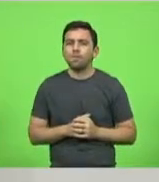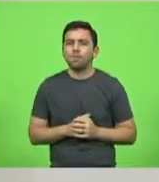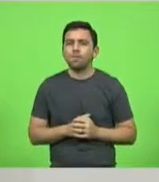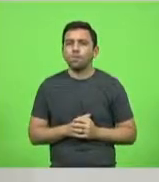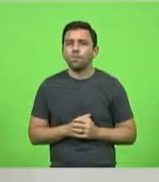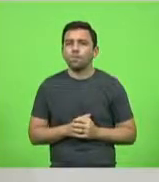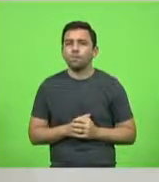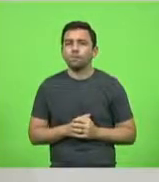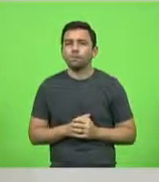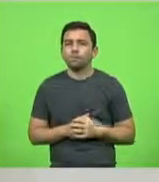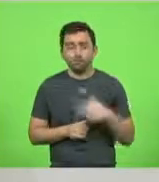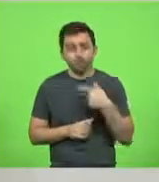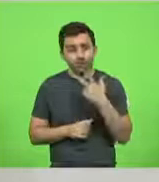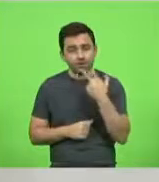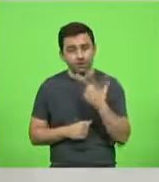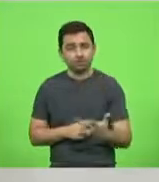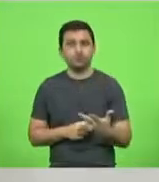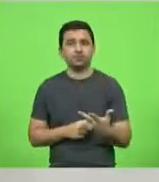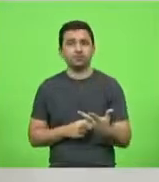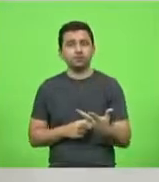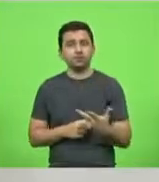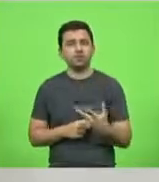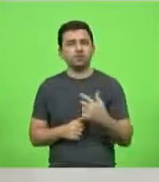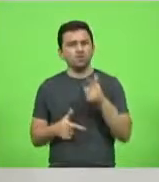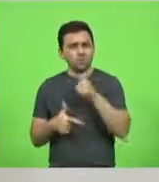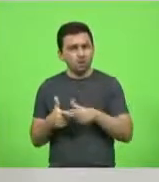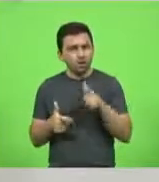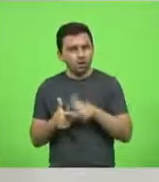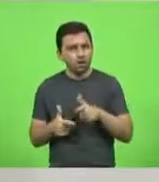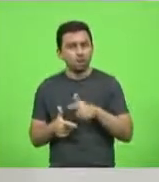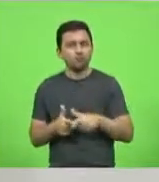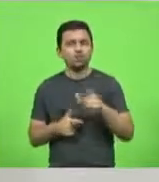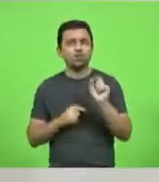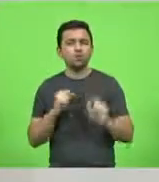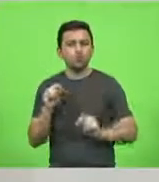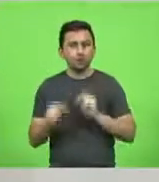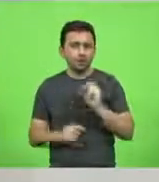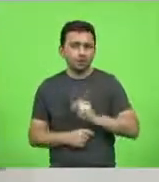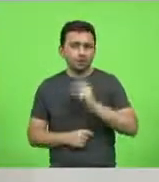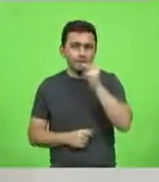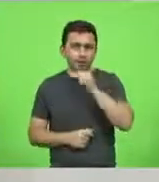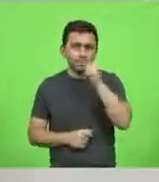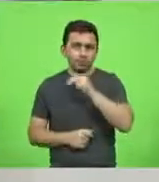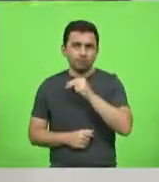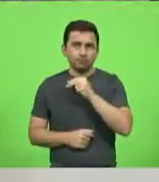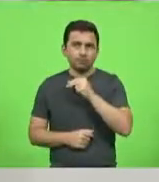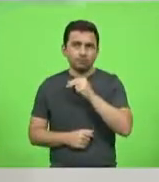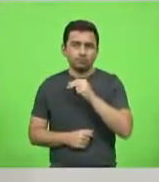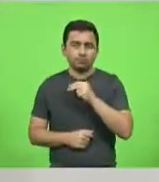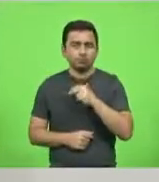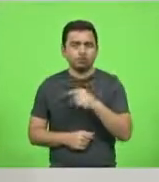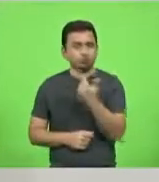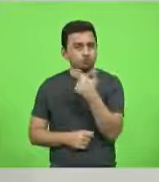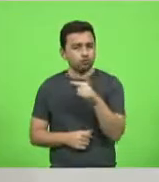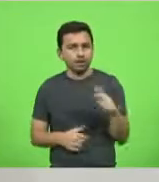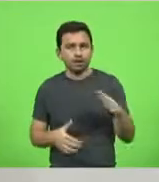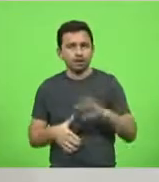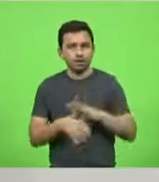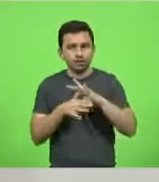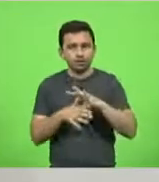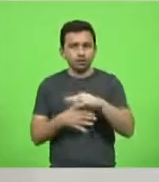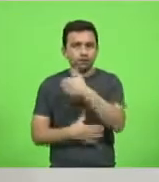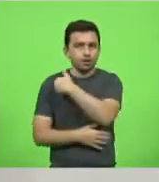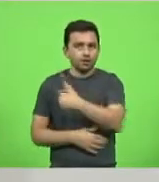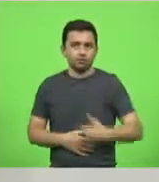Como eu disse, o nosso problema ali, deputado Kennedy, na quinta região, é que nós não temos, não tivemos líder de governo daquela região.